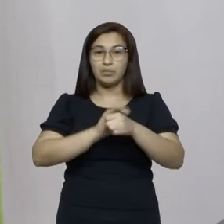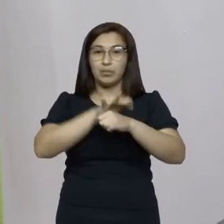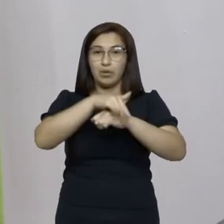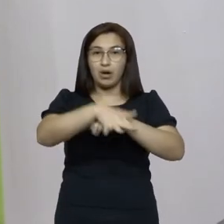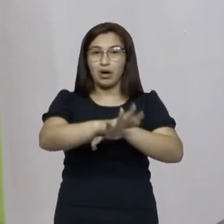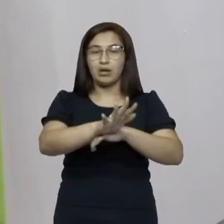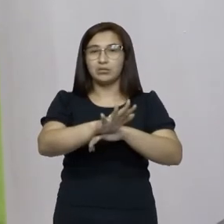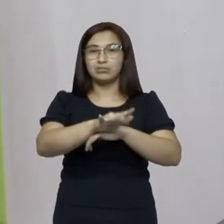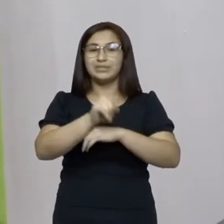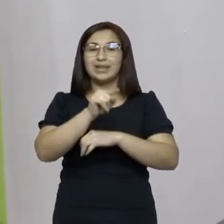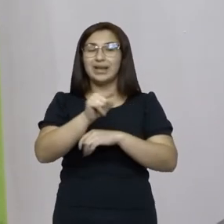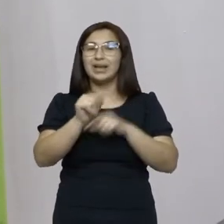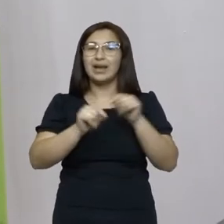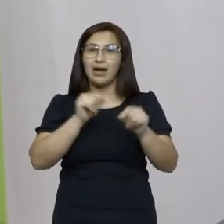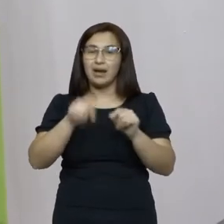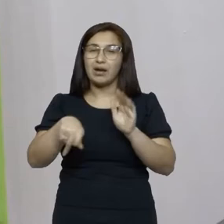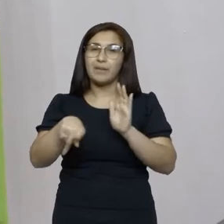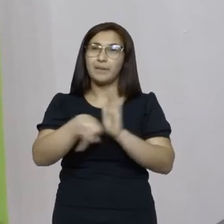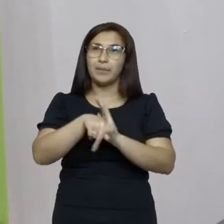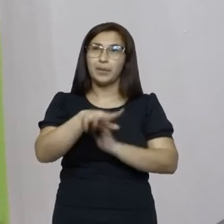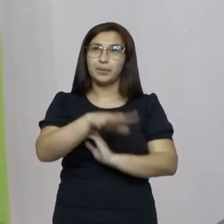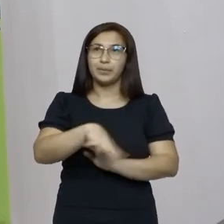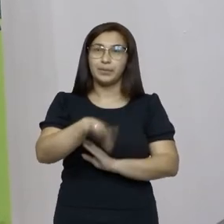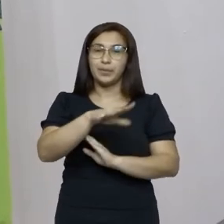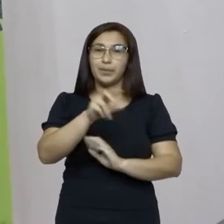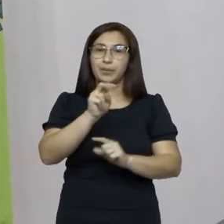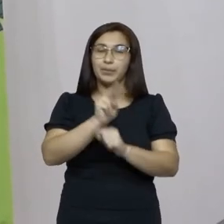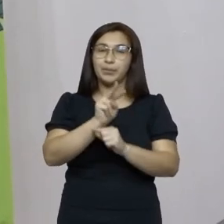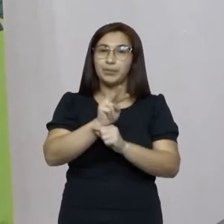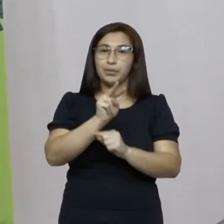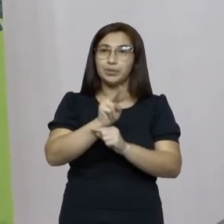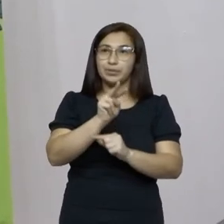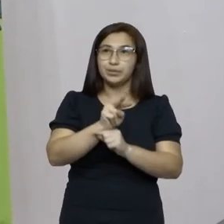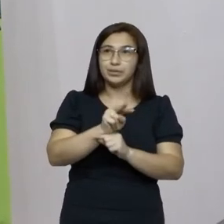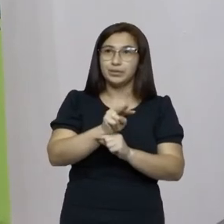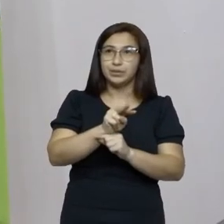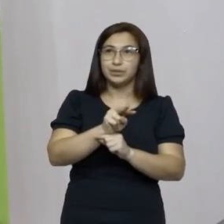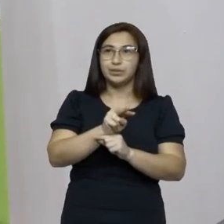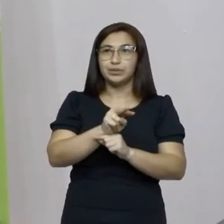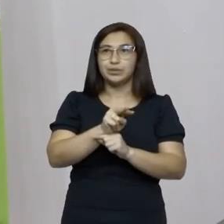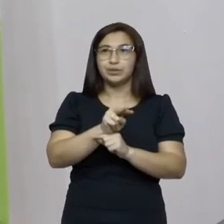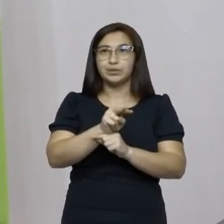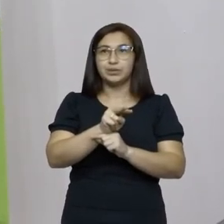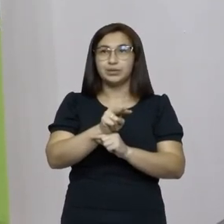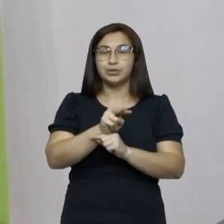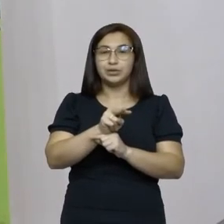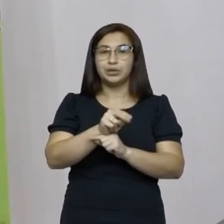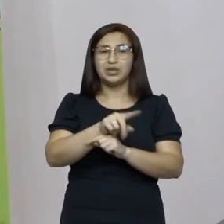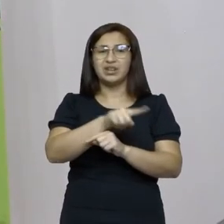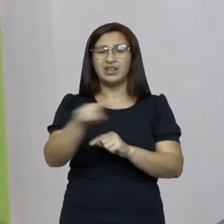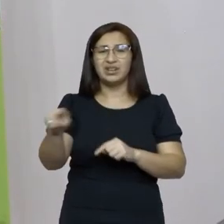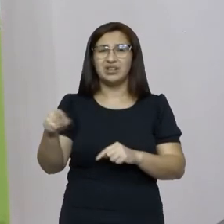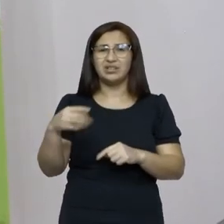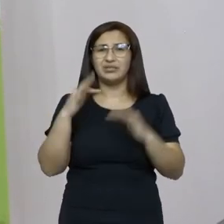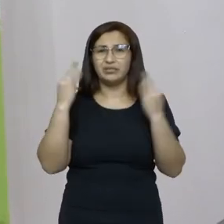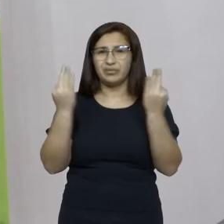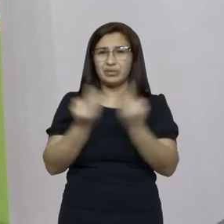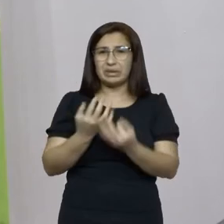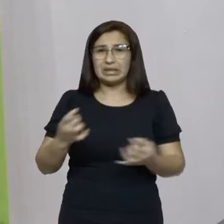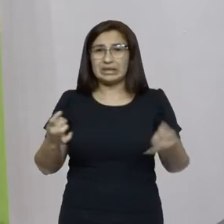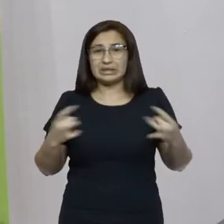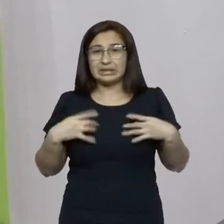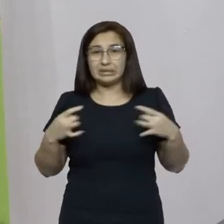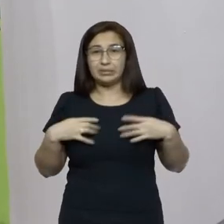faz parte e vai proteger vou dizer assim tirar o medo de quantas famílias do nosso município de